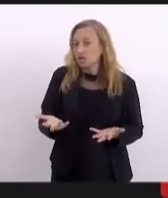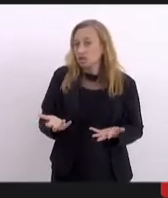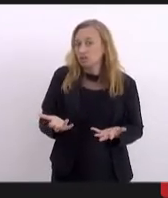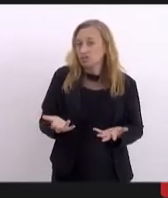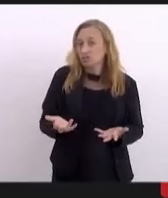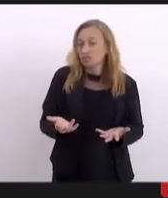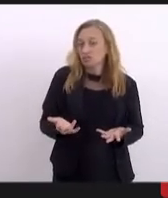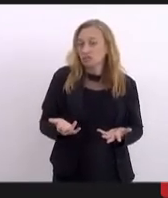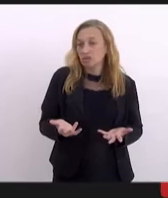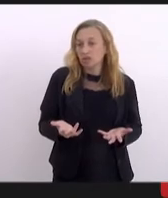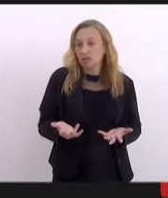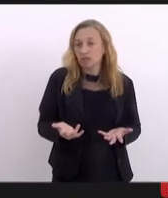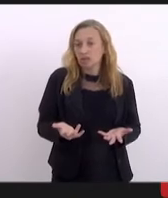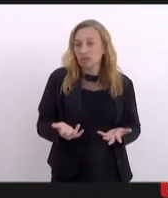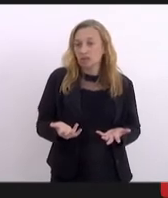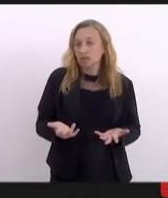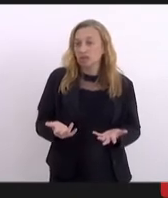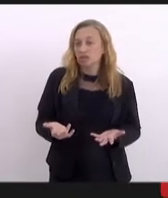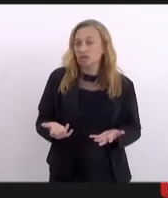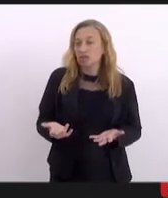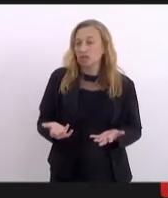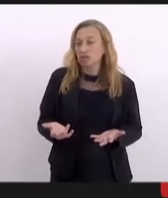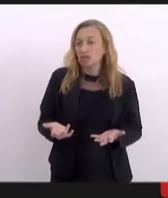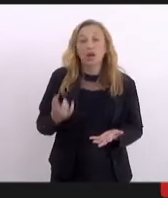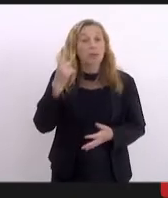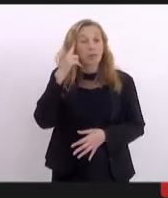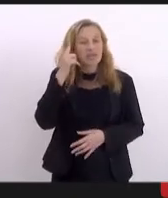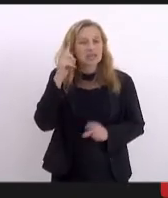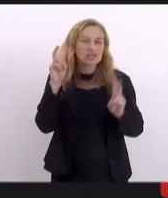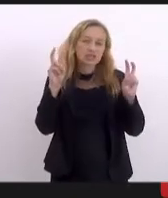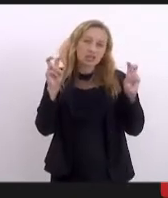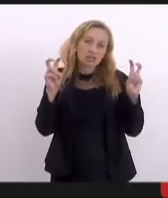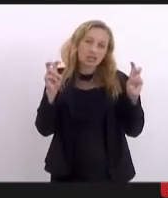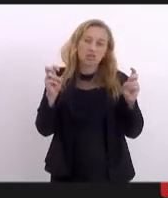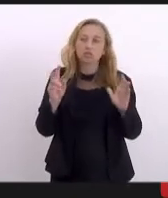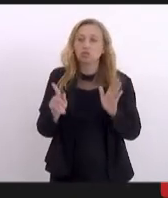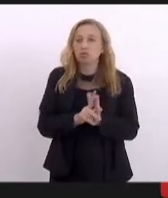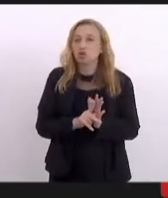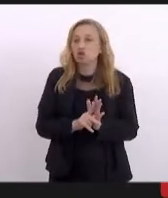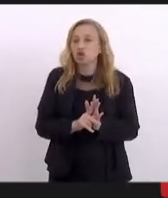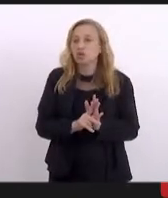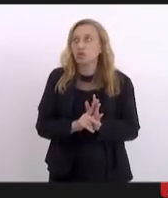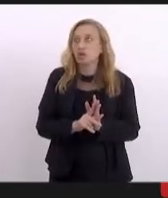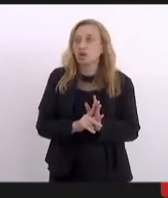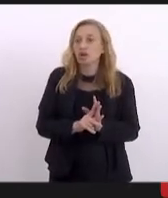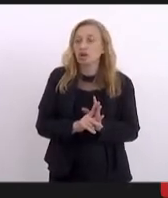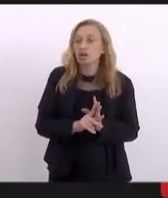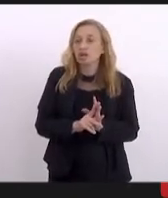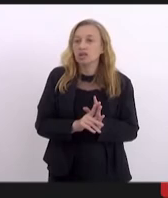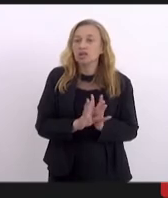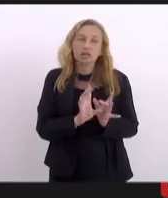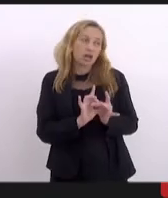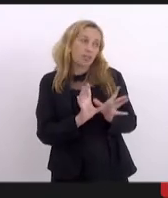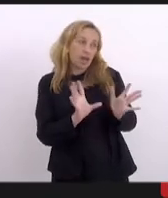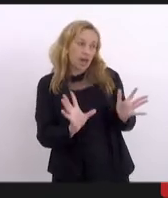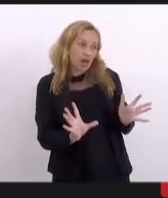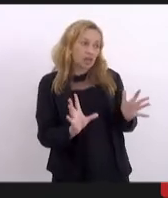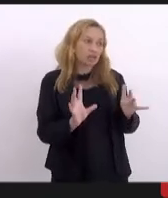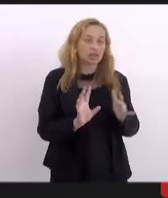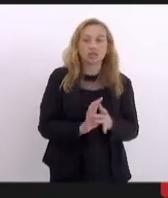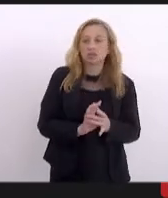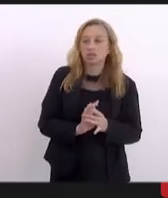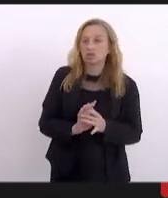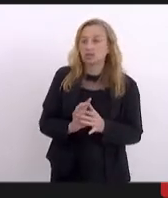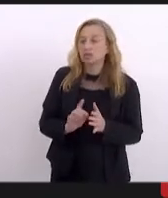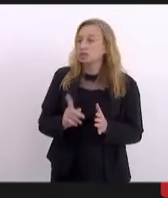pensar essa questão do projeto ser autorizativo, não vindo